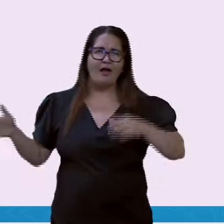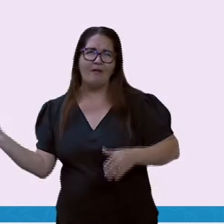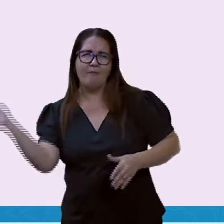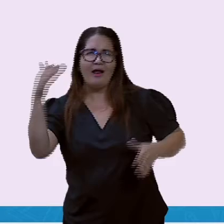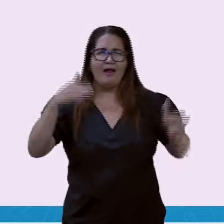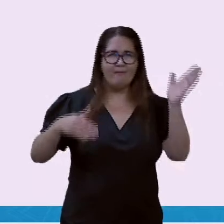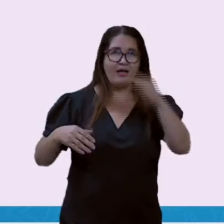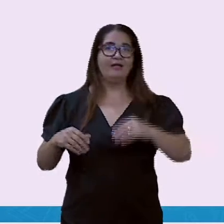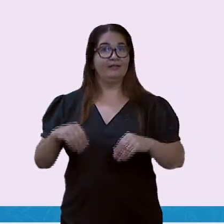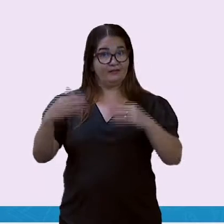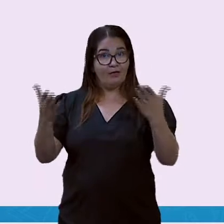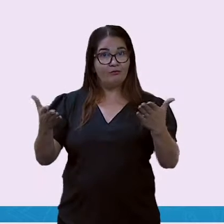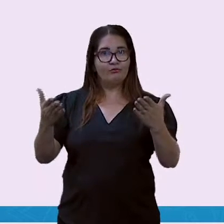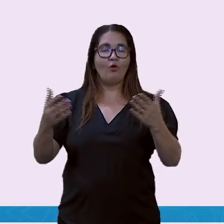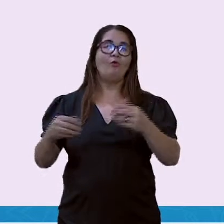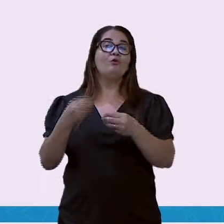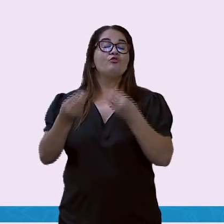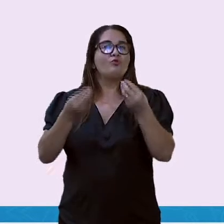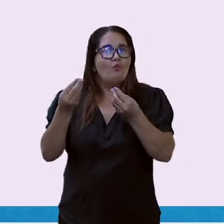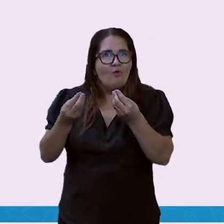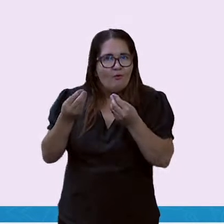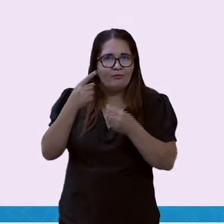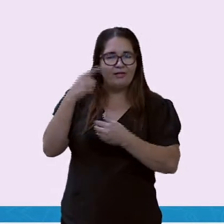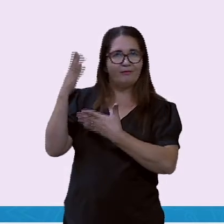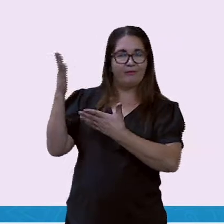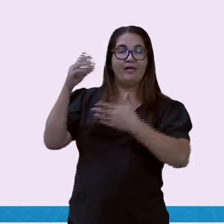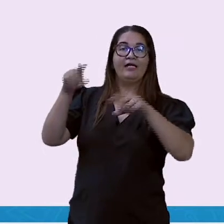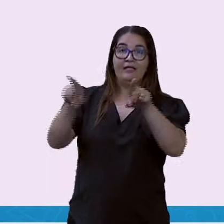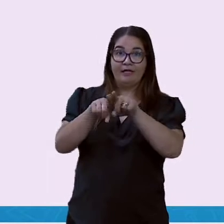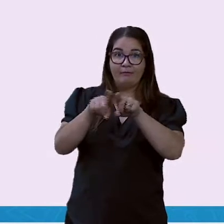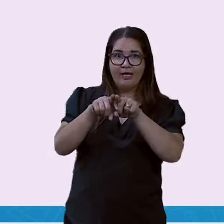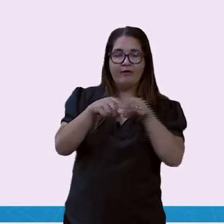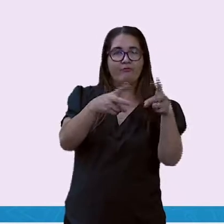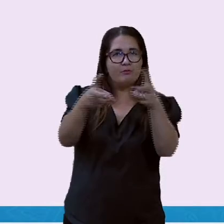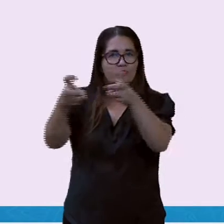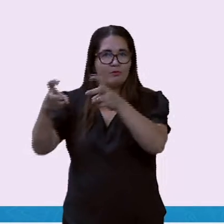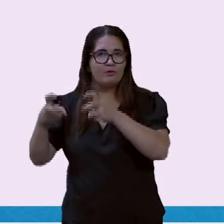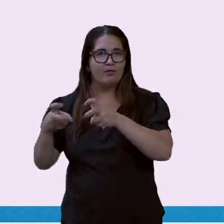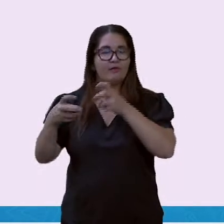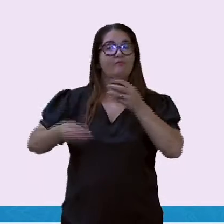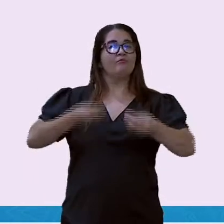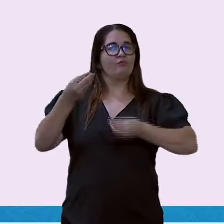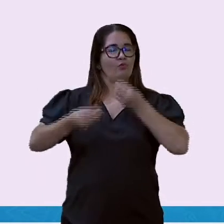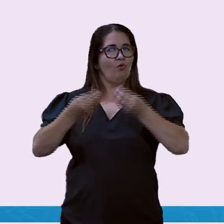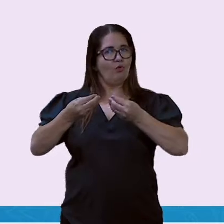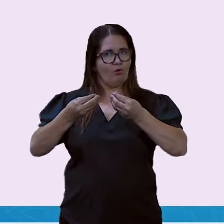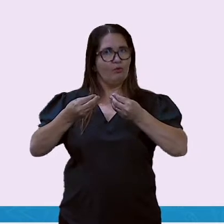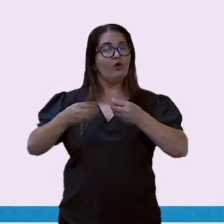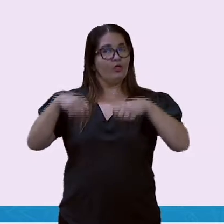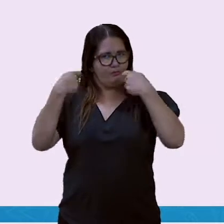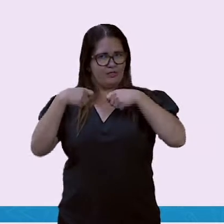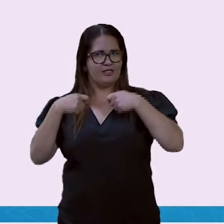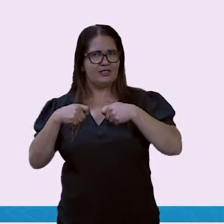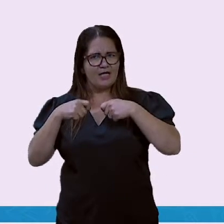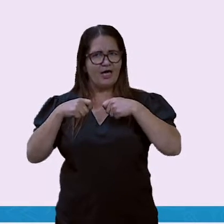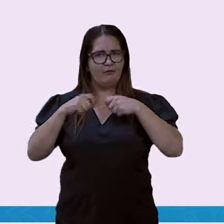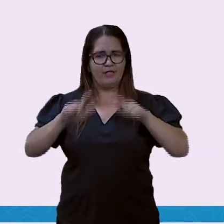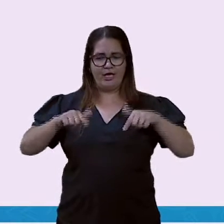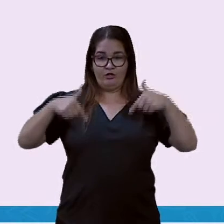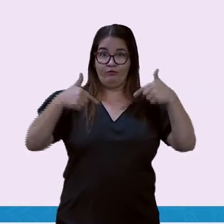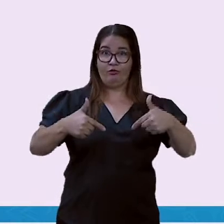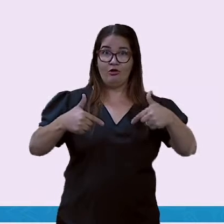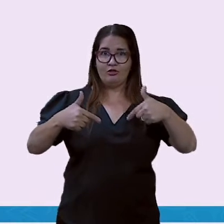Vivenciar um ou mais esportes de marcas Precisão, invasão e